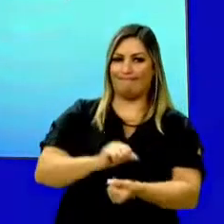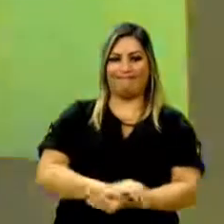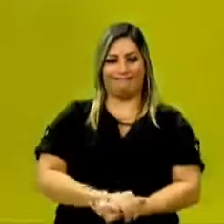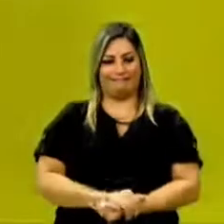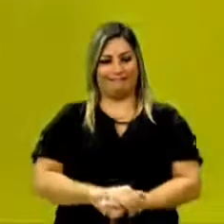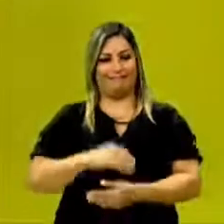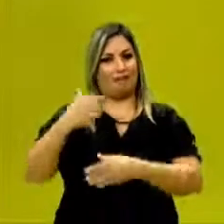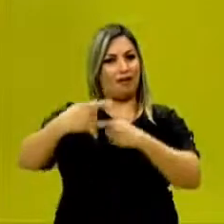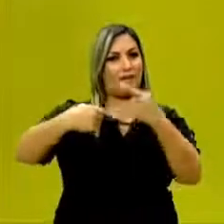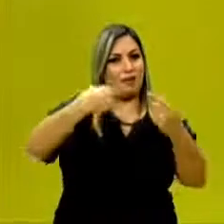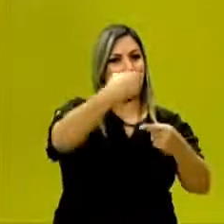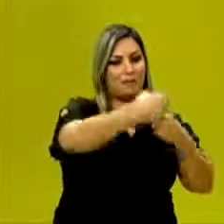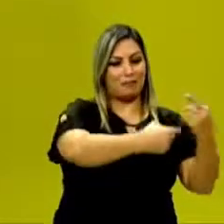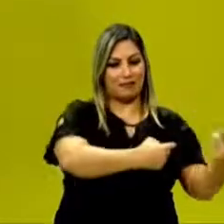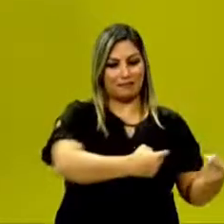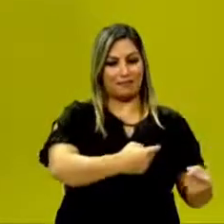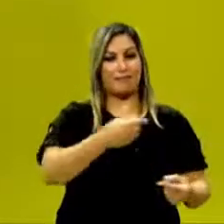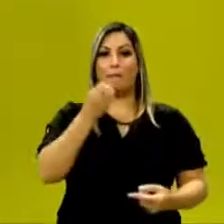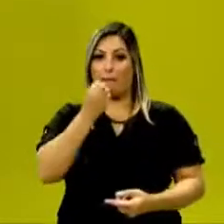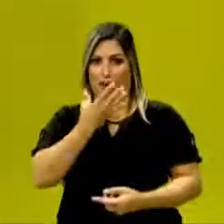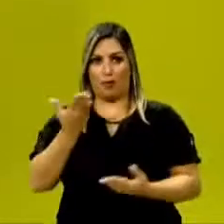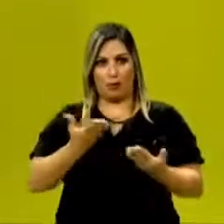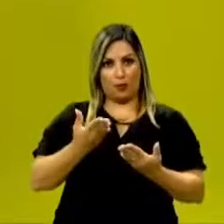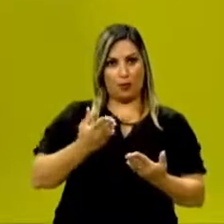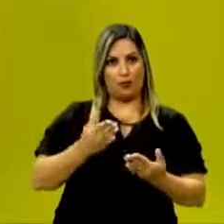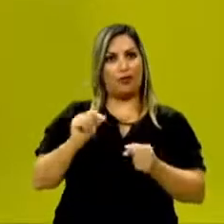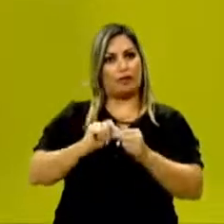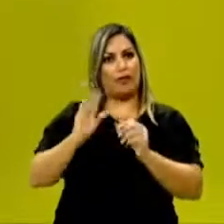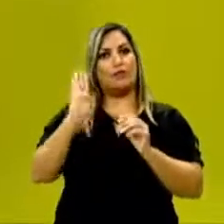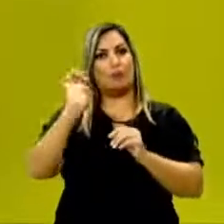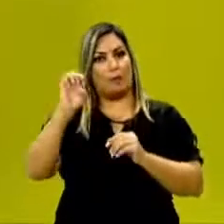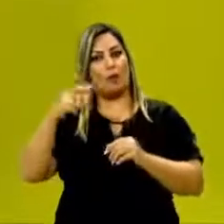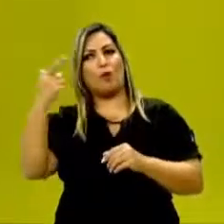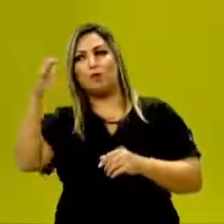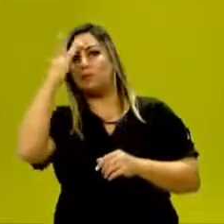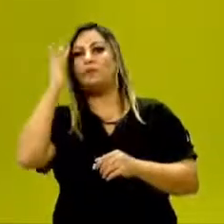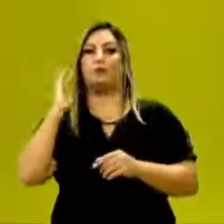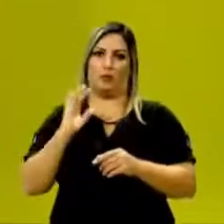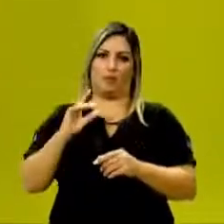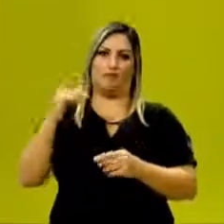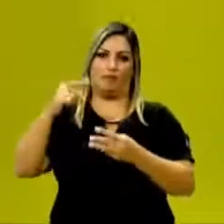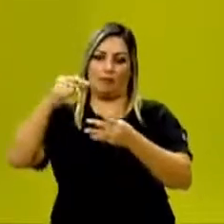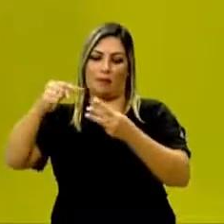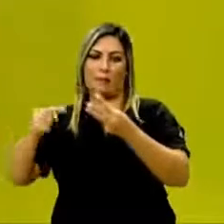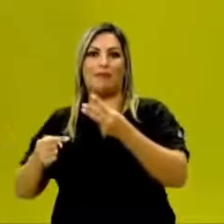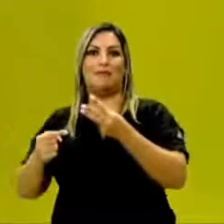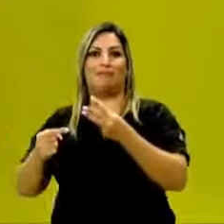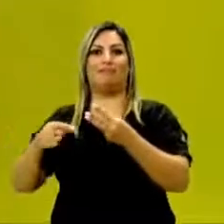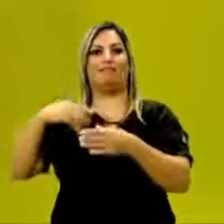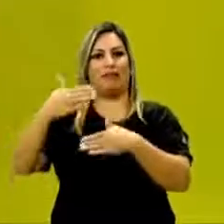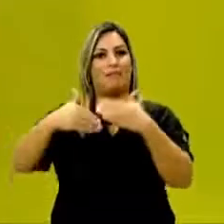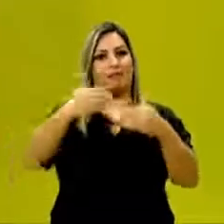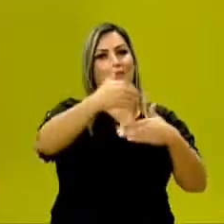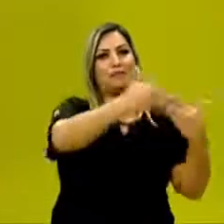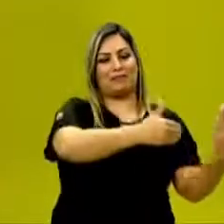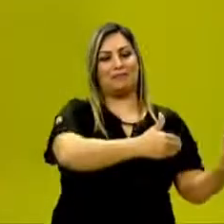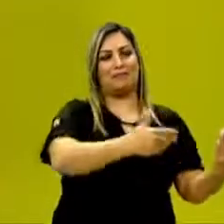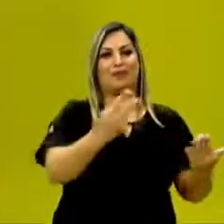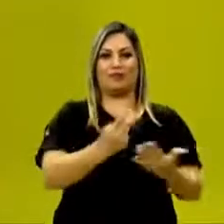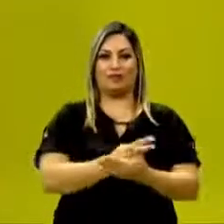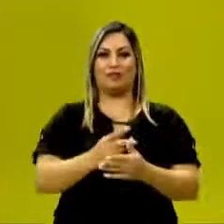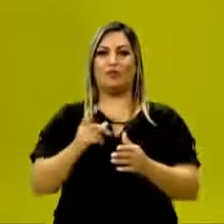Passe adiante. Você recebeu o bem? Faça o bem também para uma outra pessoa. E, assim, sucessivamente,